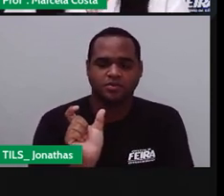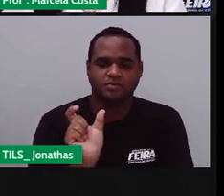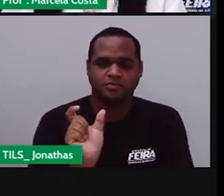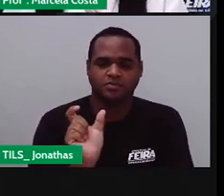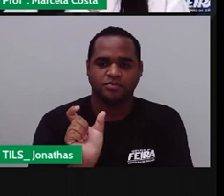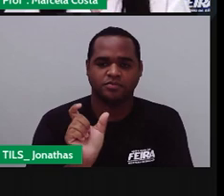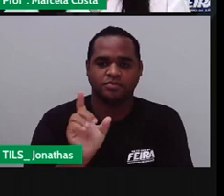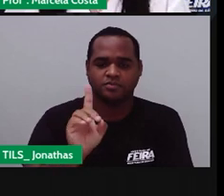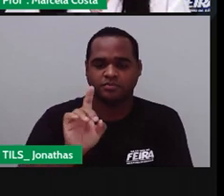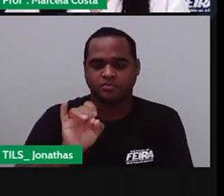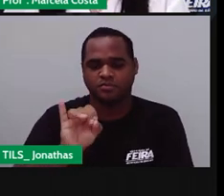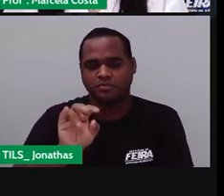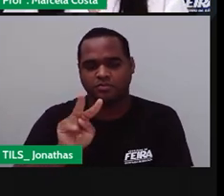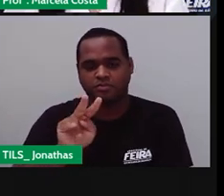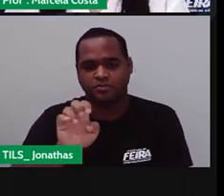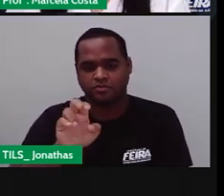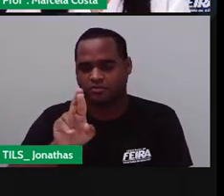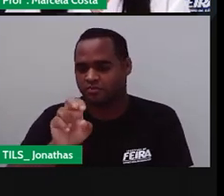Diversidade